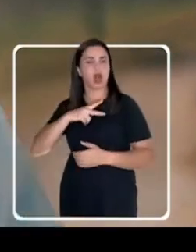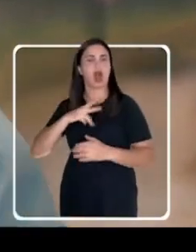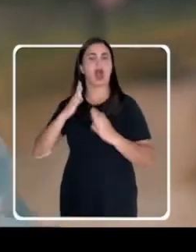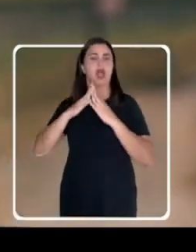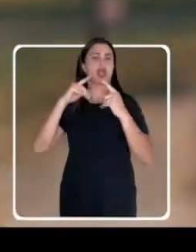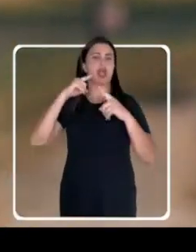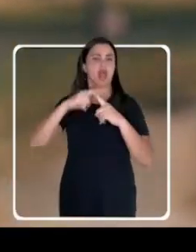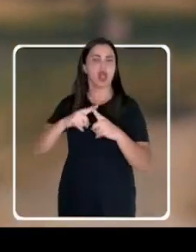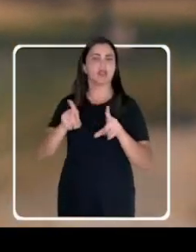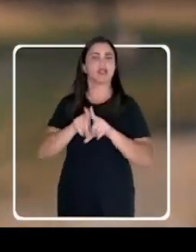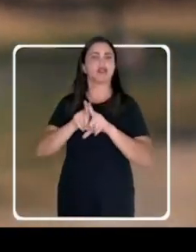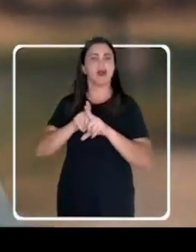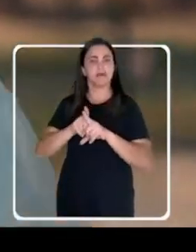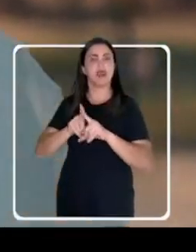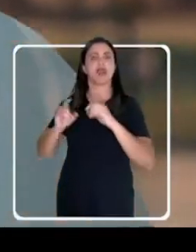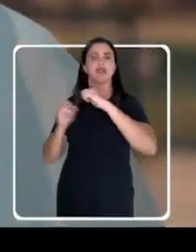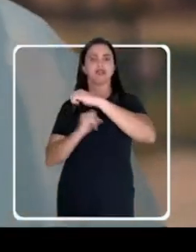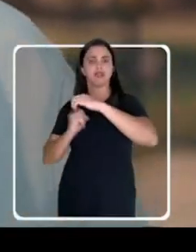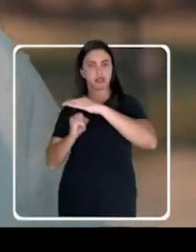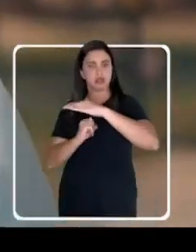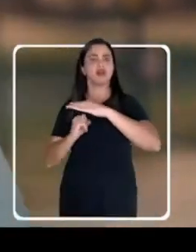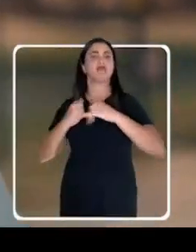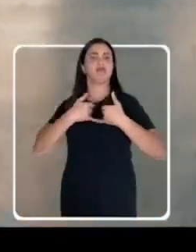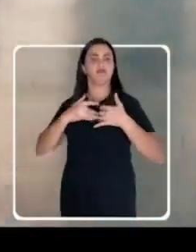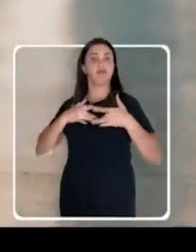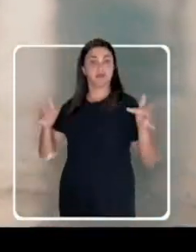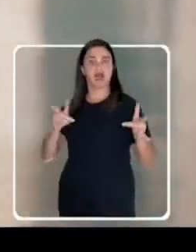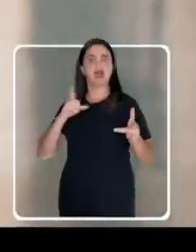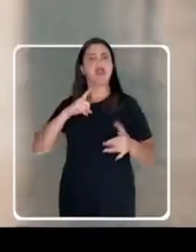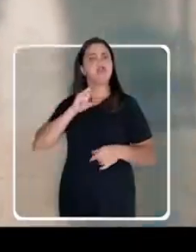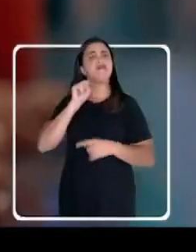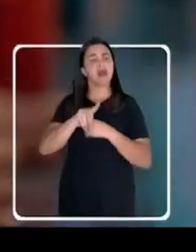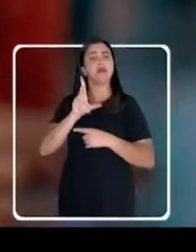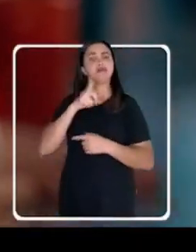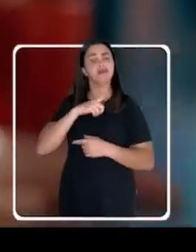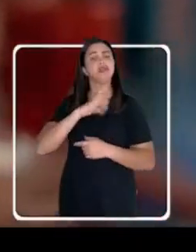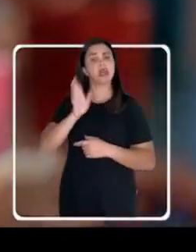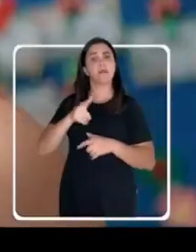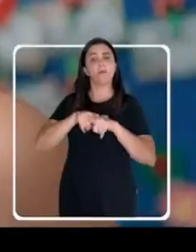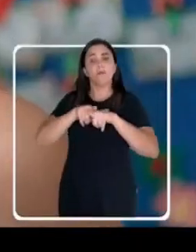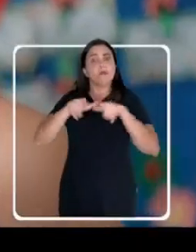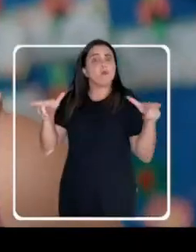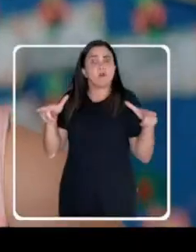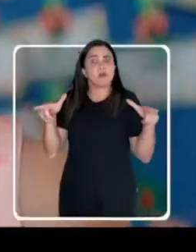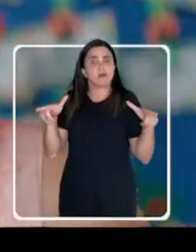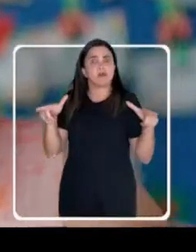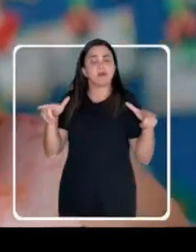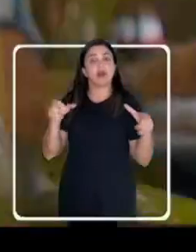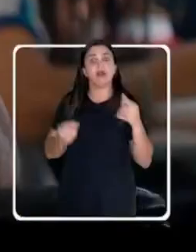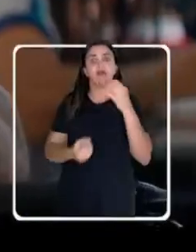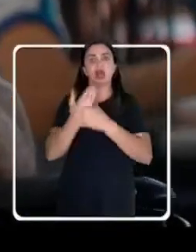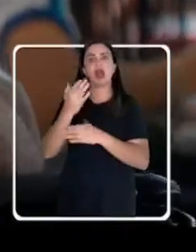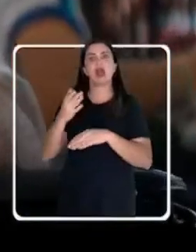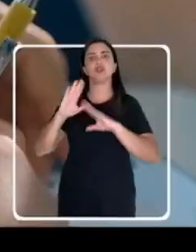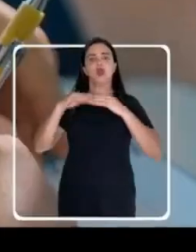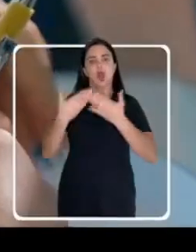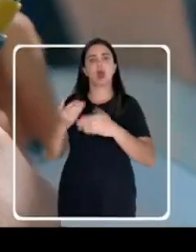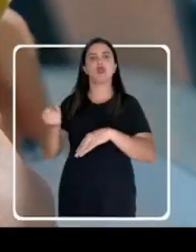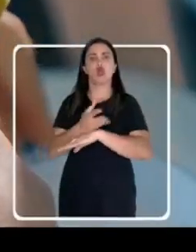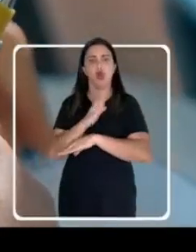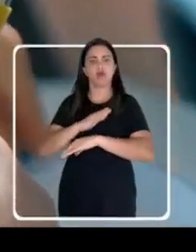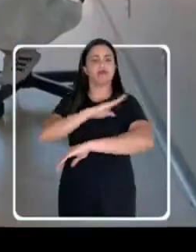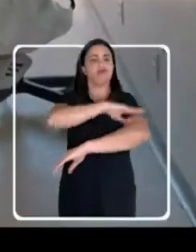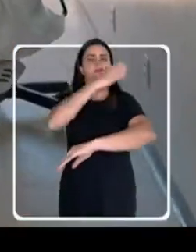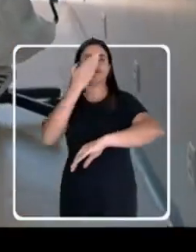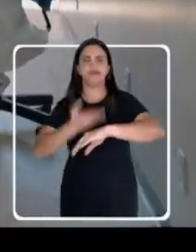privadas, igrejas e entidades filantrópicas. São vagas que já existem e hoje estão ociosas. Vamos criar novas